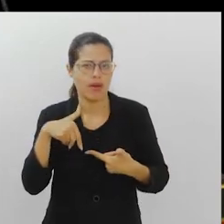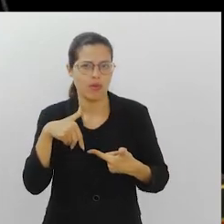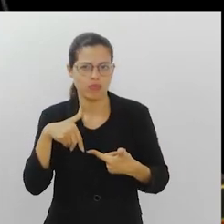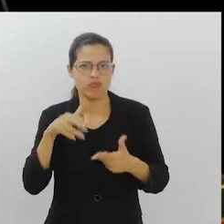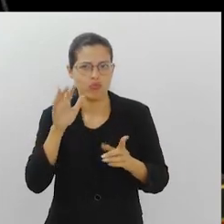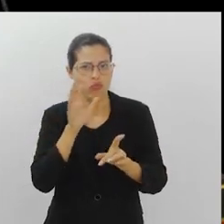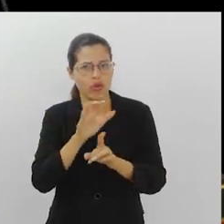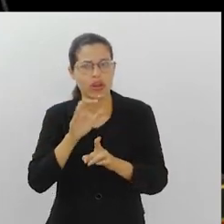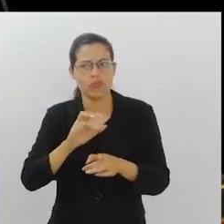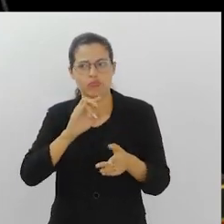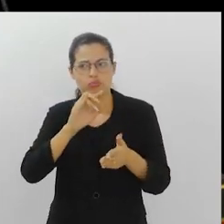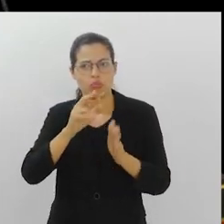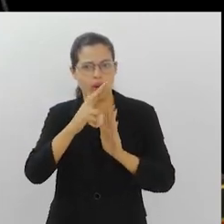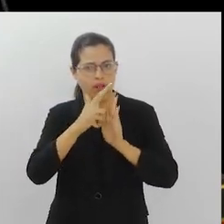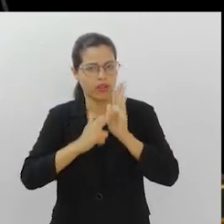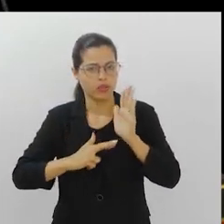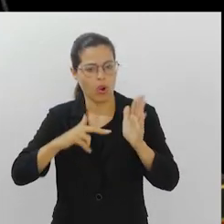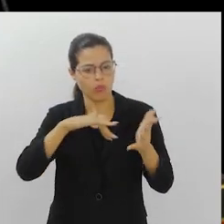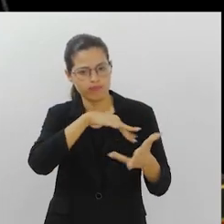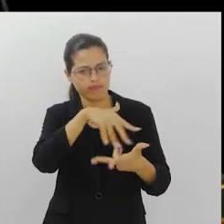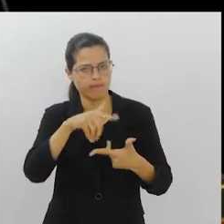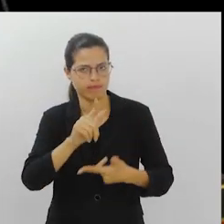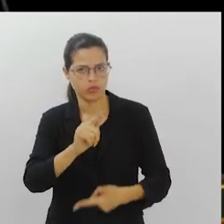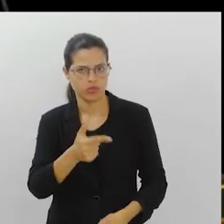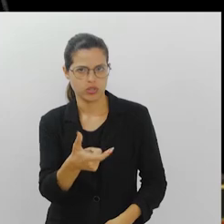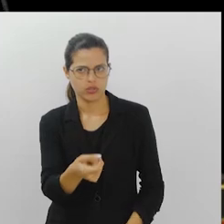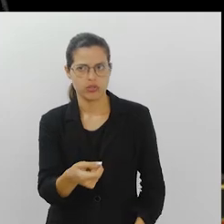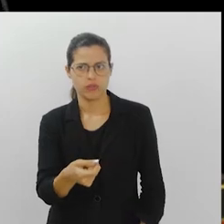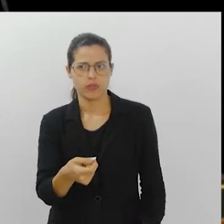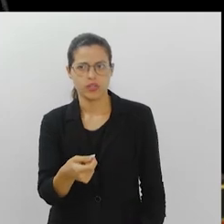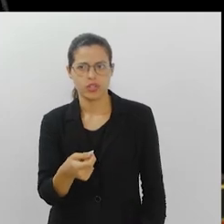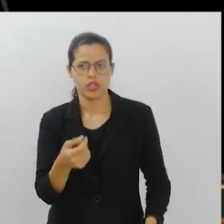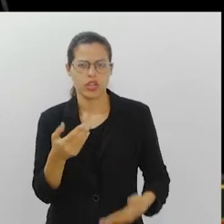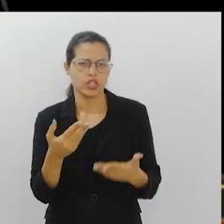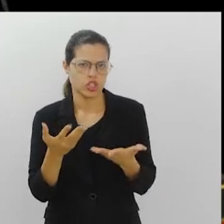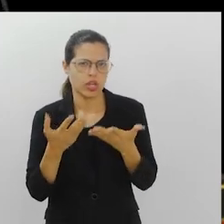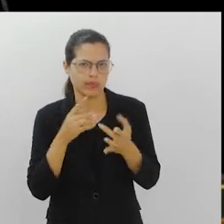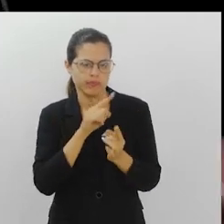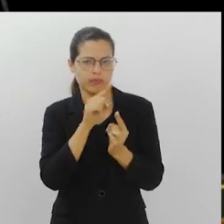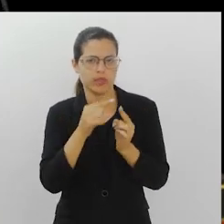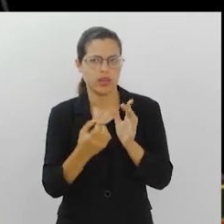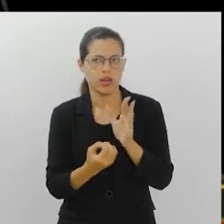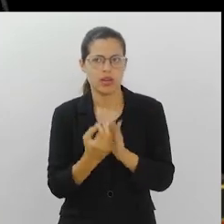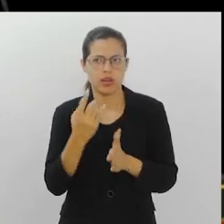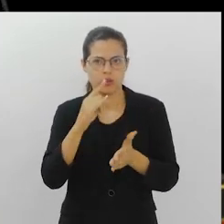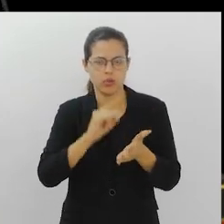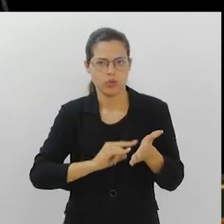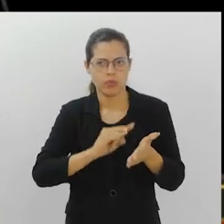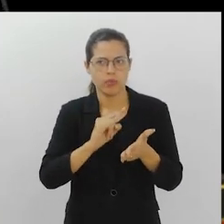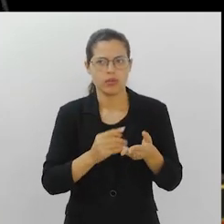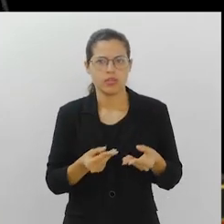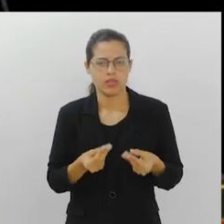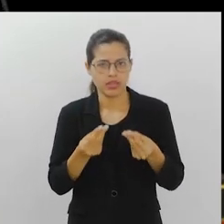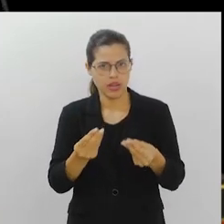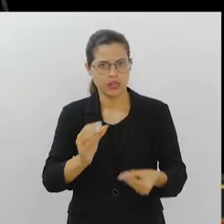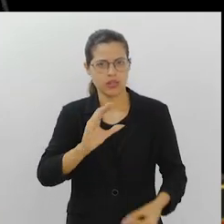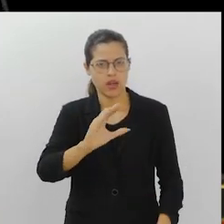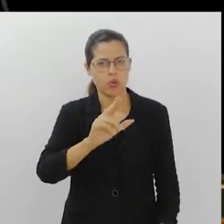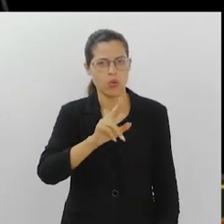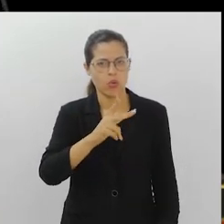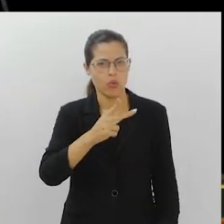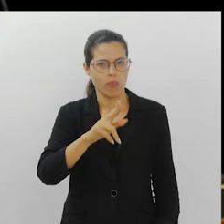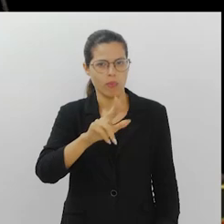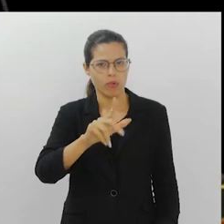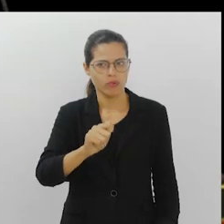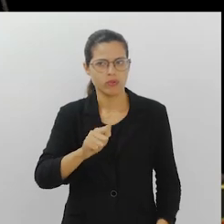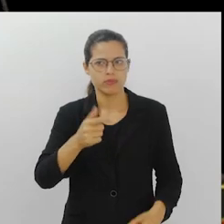Possam estar presentes no relatório global do G20. Então, gente fica dentro de um documento que vai ser entregue na cúpula do G20 para